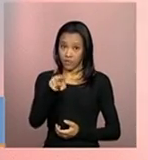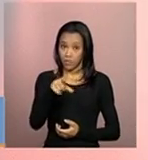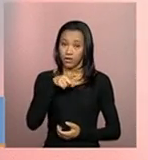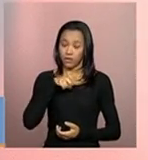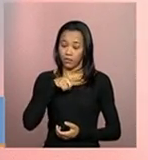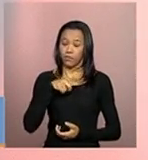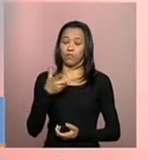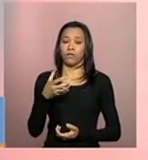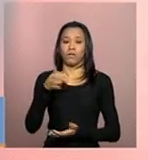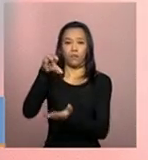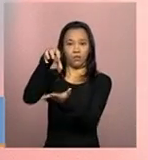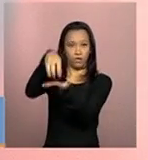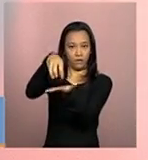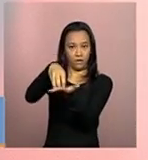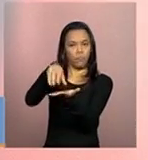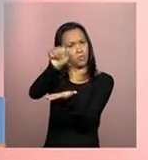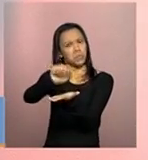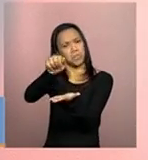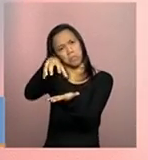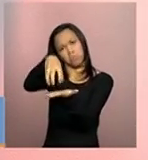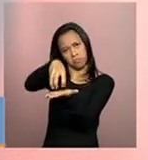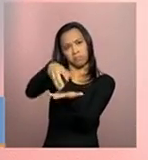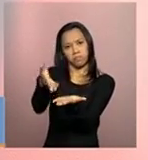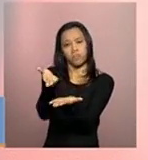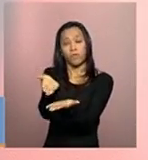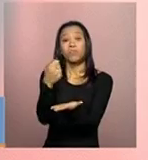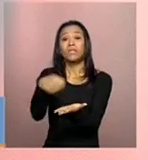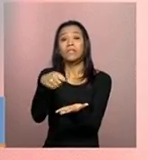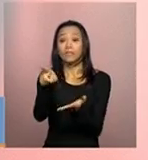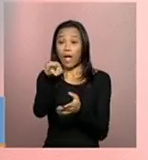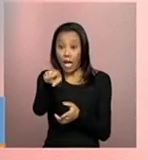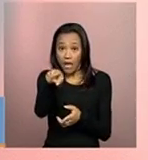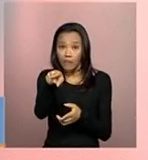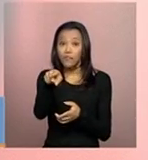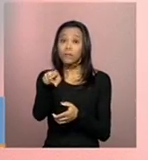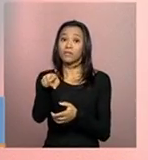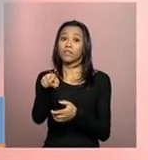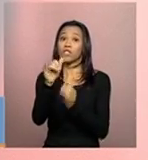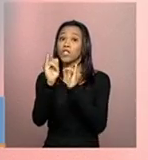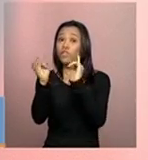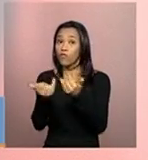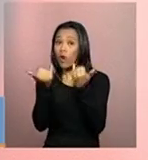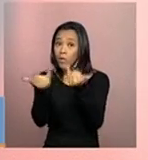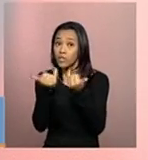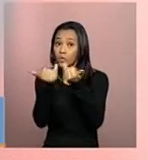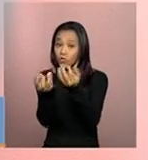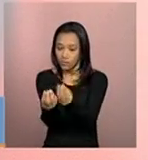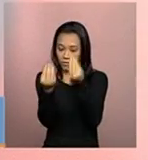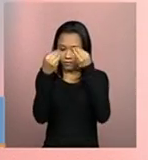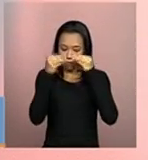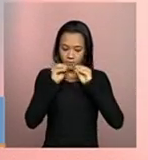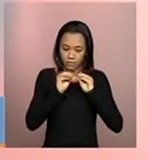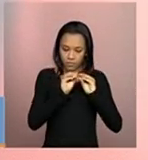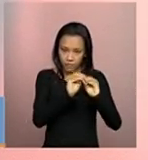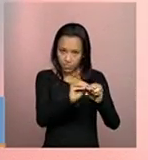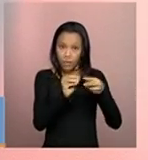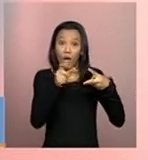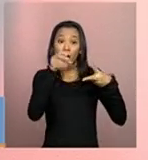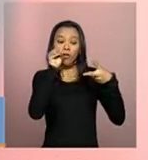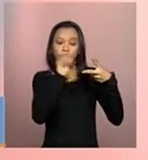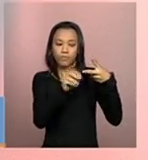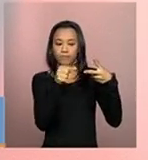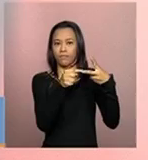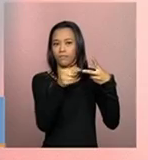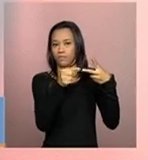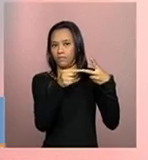características próprias, você precisa inserir essas informações no cadastro, na sessão 2, porque aí